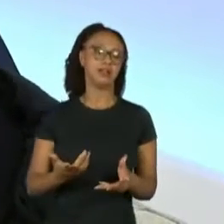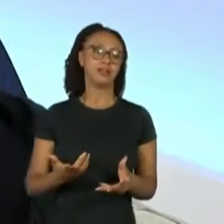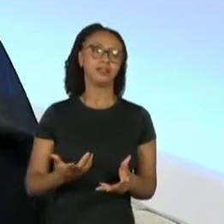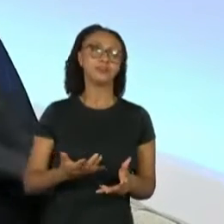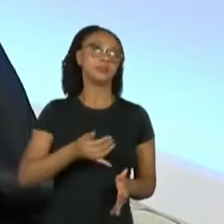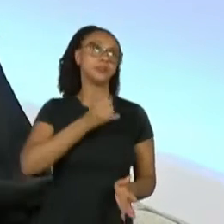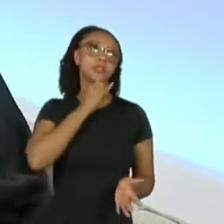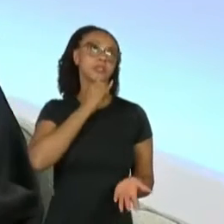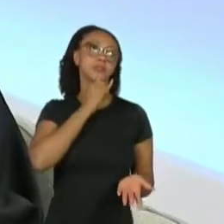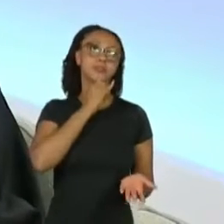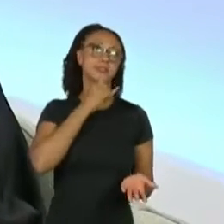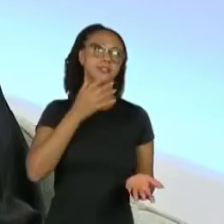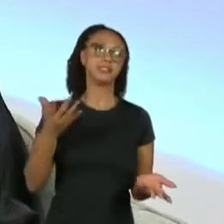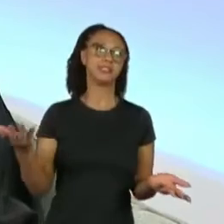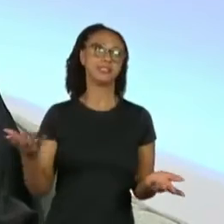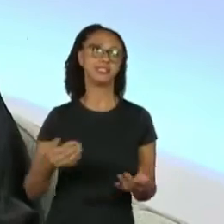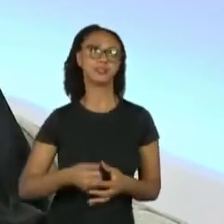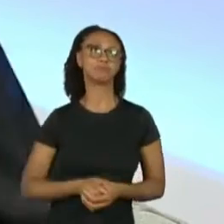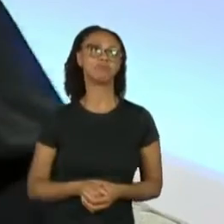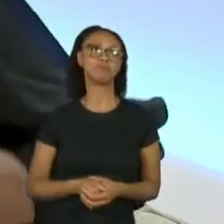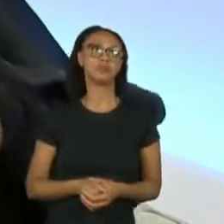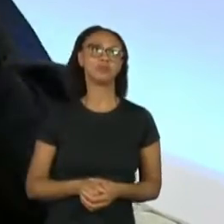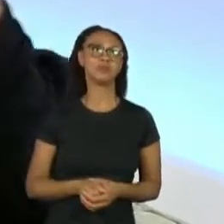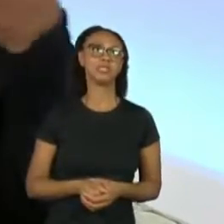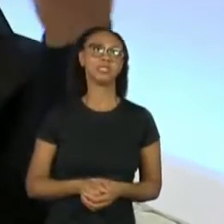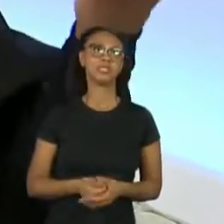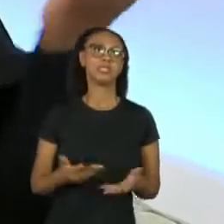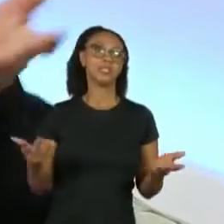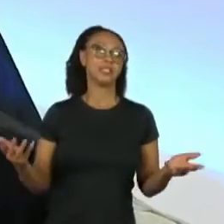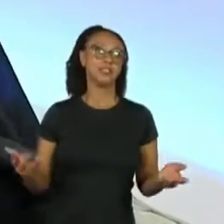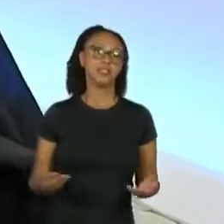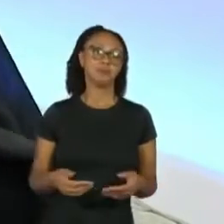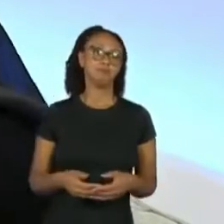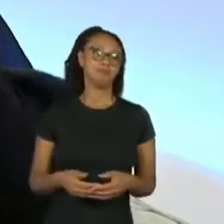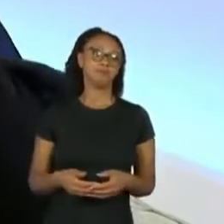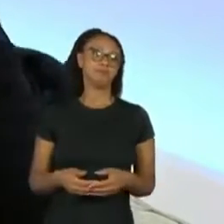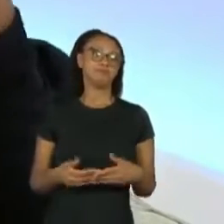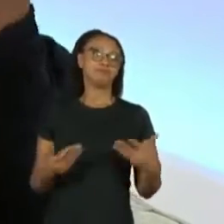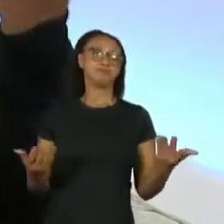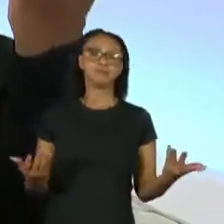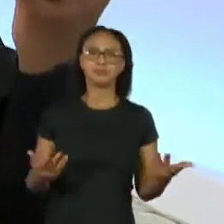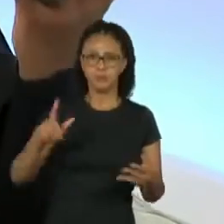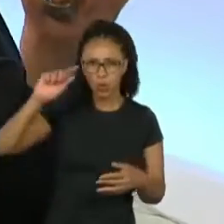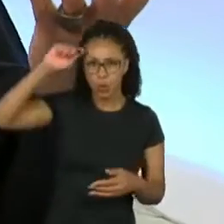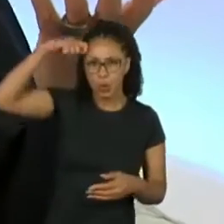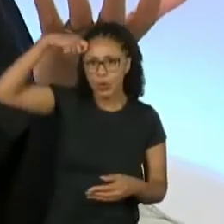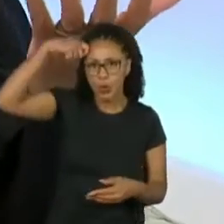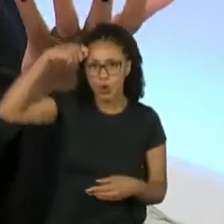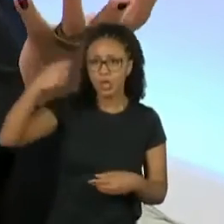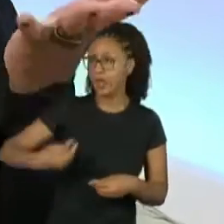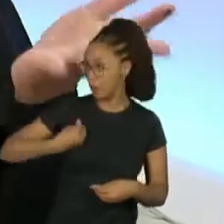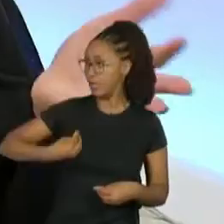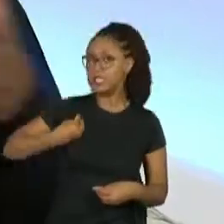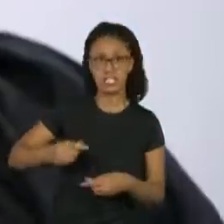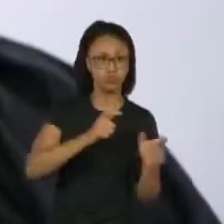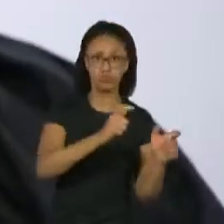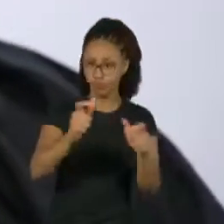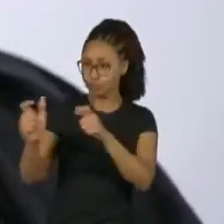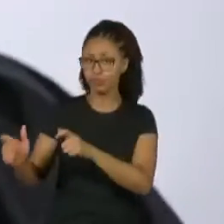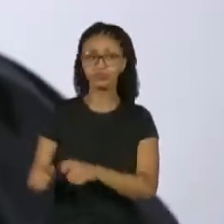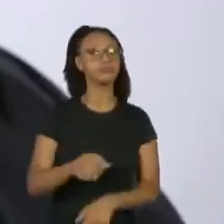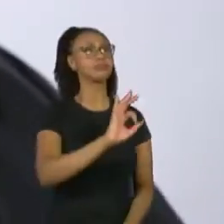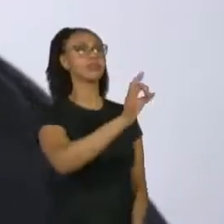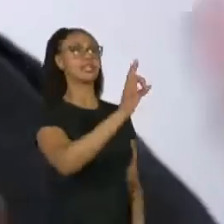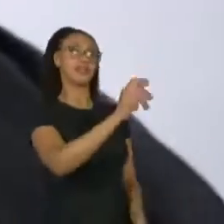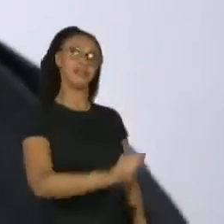o negro existe em todos esses ambientes. Exatamente, porque